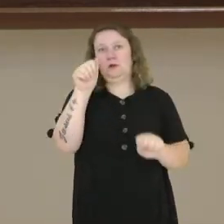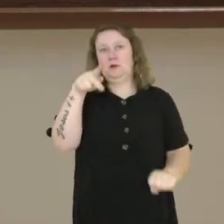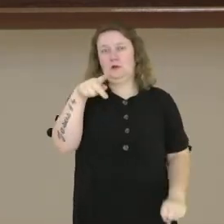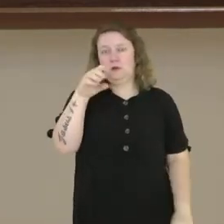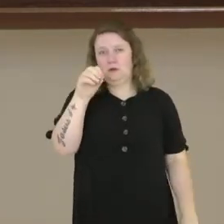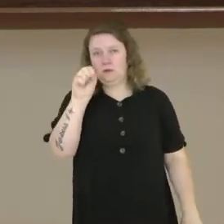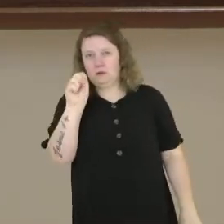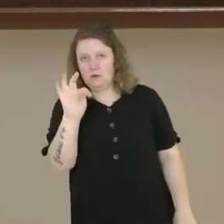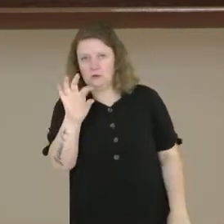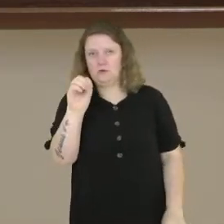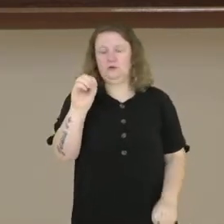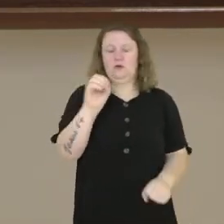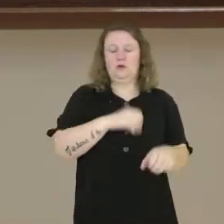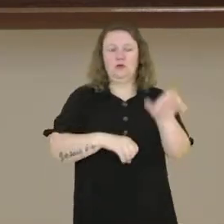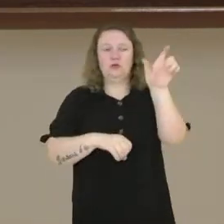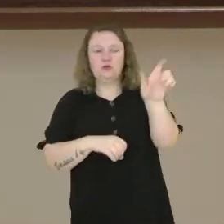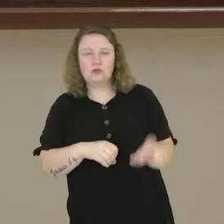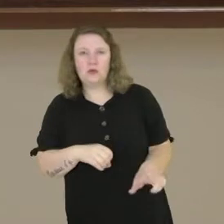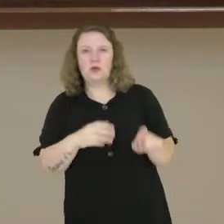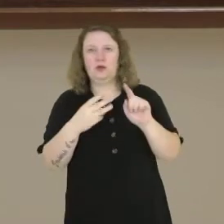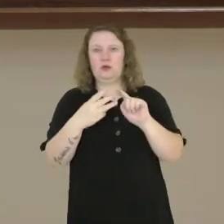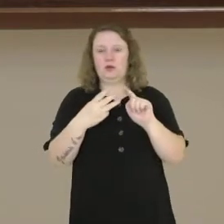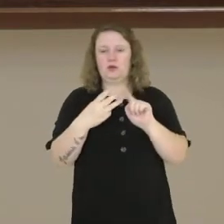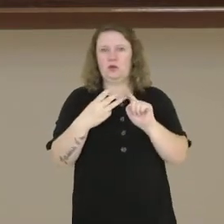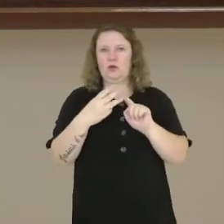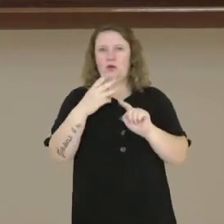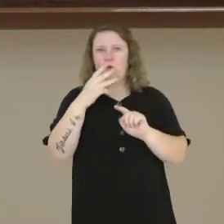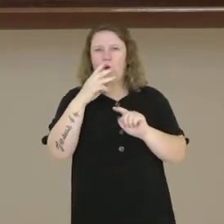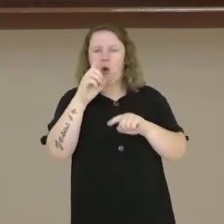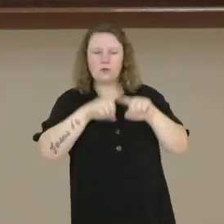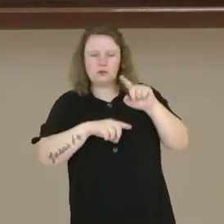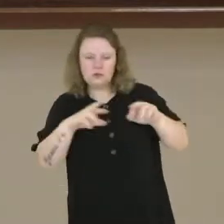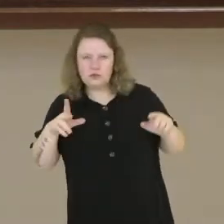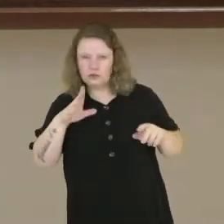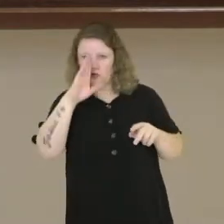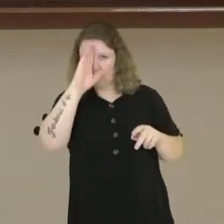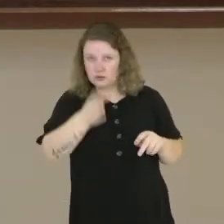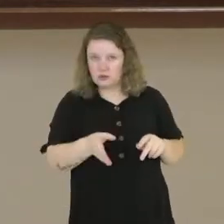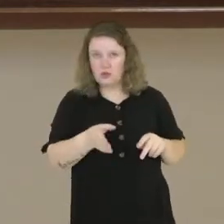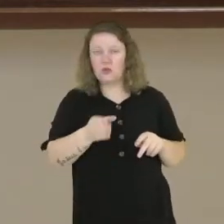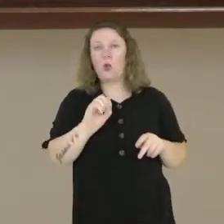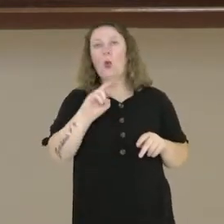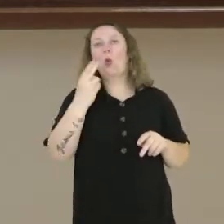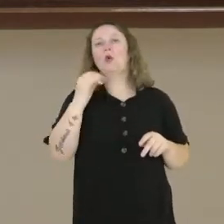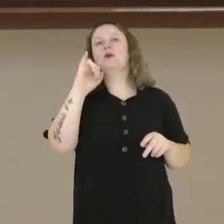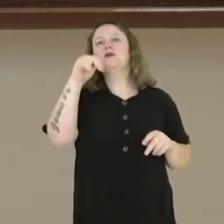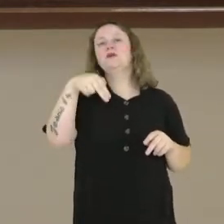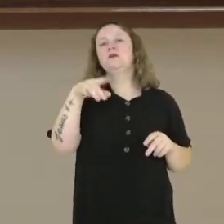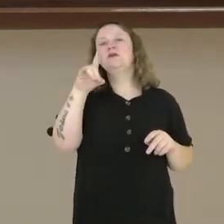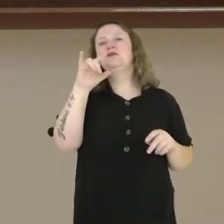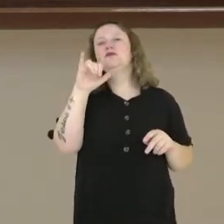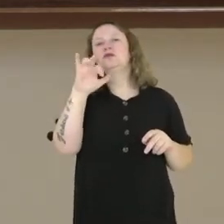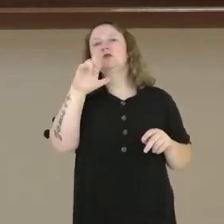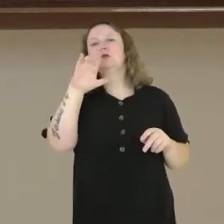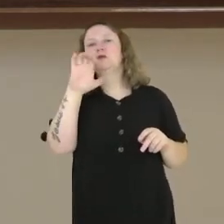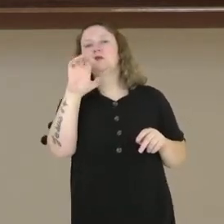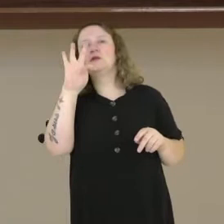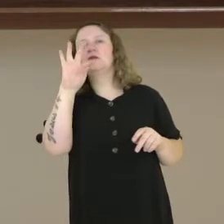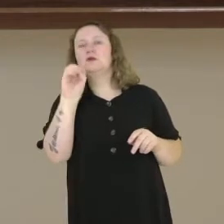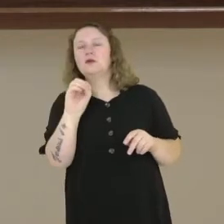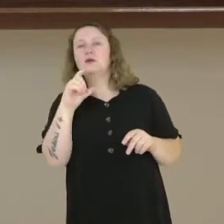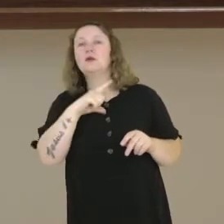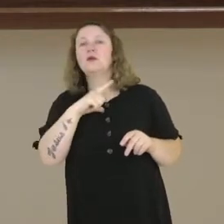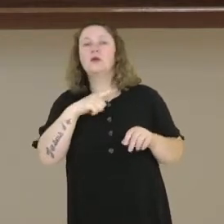o objeto direto, o objeto indireto, complemento nominal e o predicativo do sujeito tem como núcleo um substantivo.